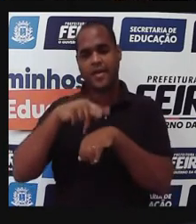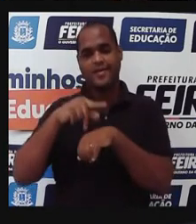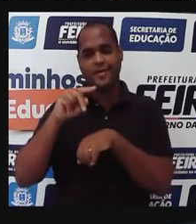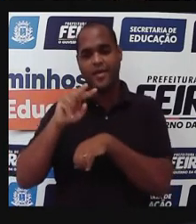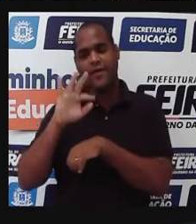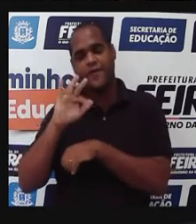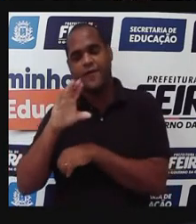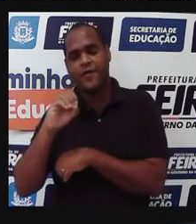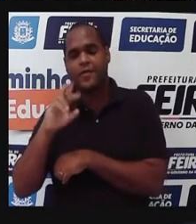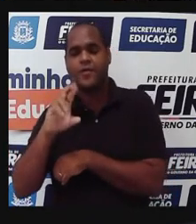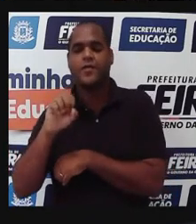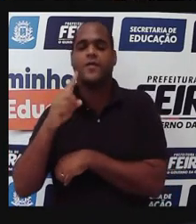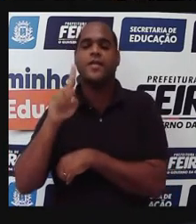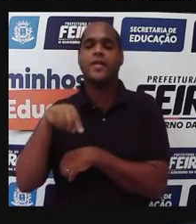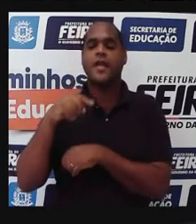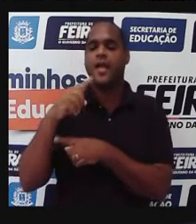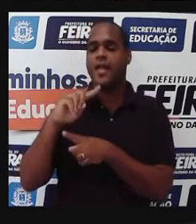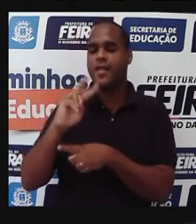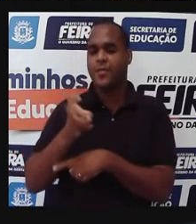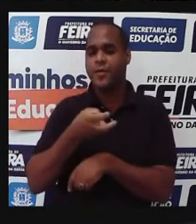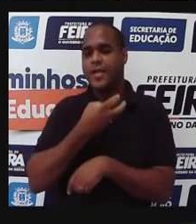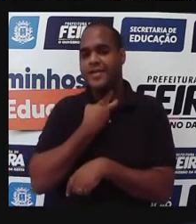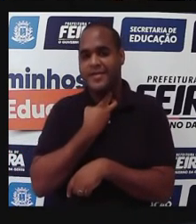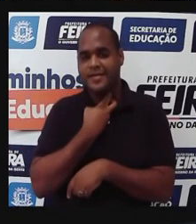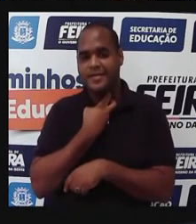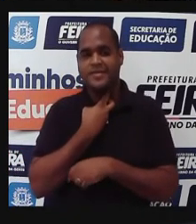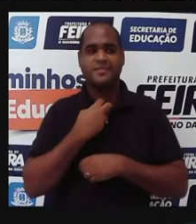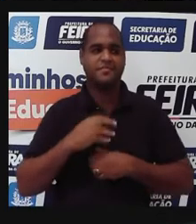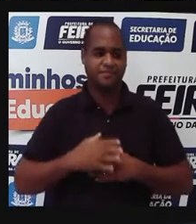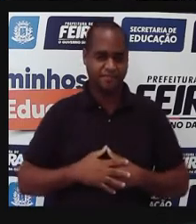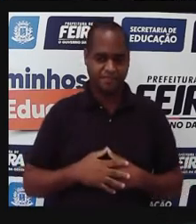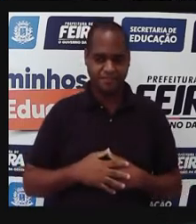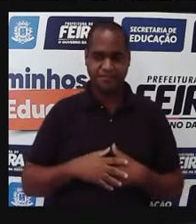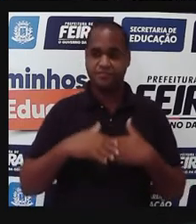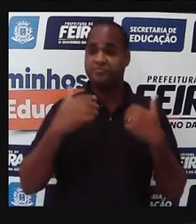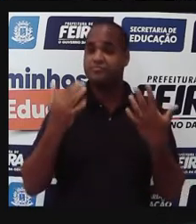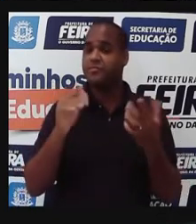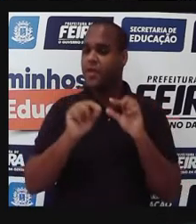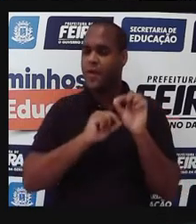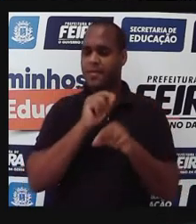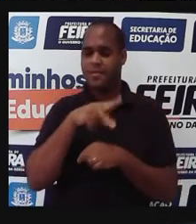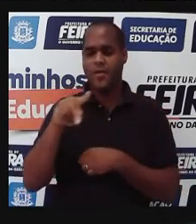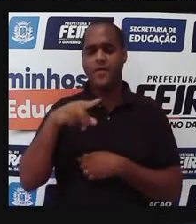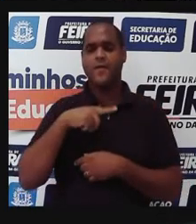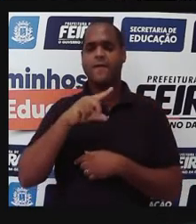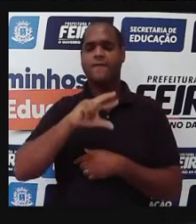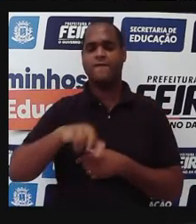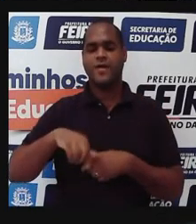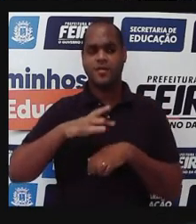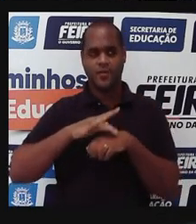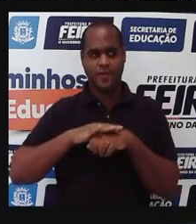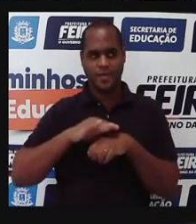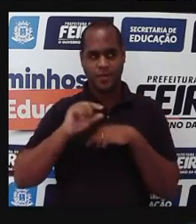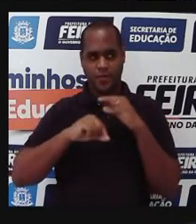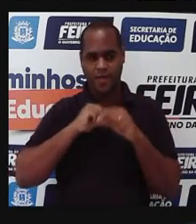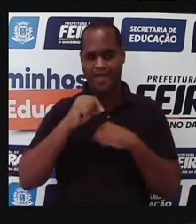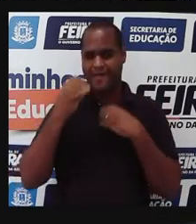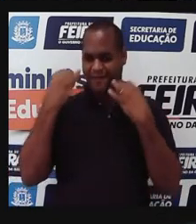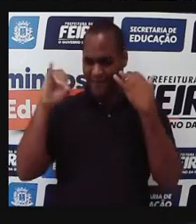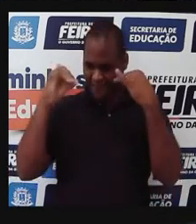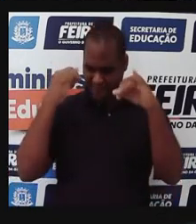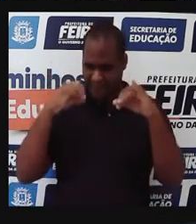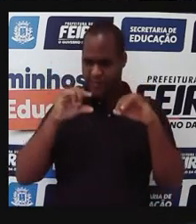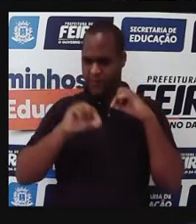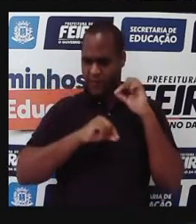Fiocruz, por exemplo, o Instituto Butantan, tá bom? E aí, minha Pró, quais são essas doenças negligenciadas?